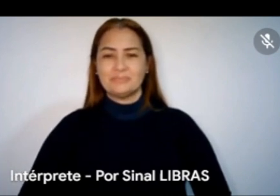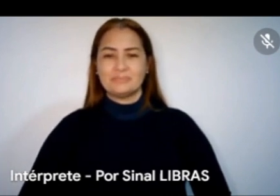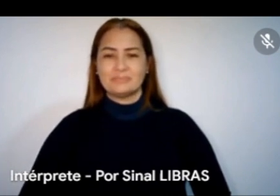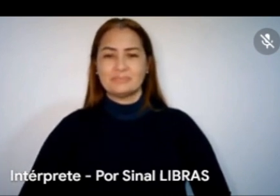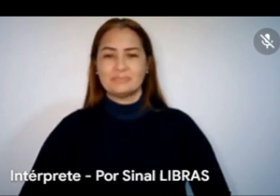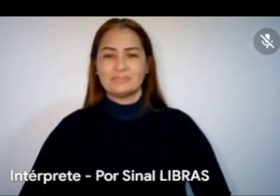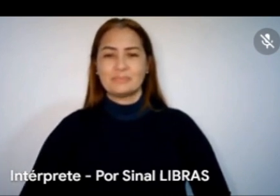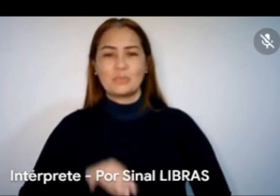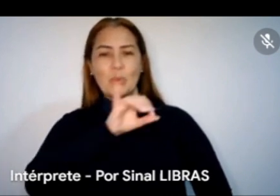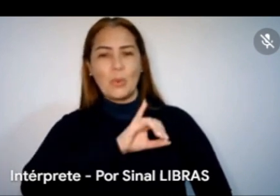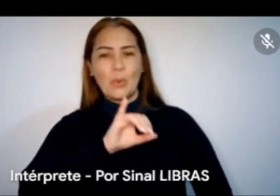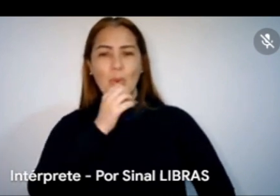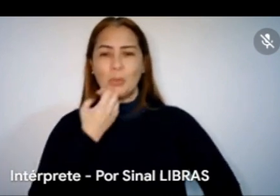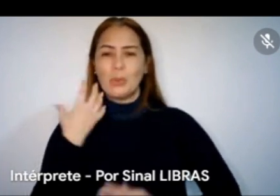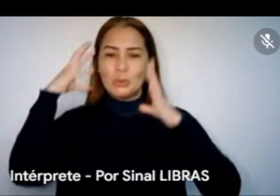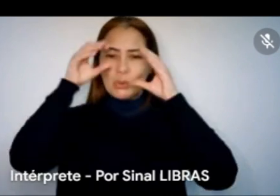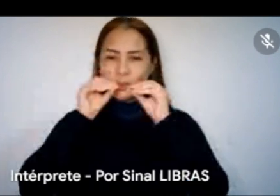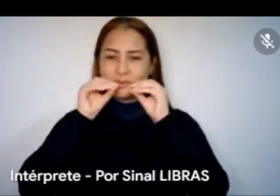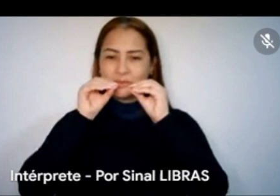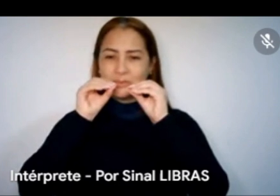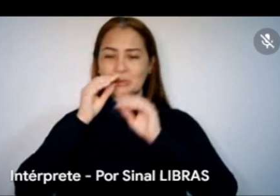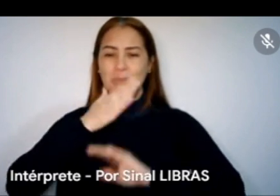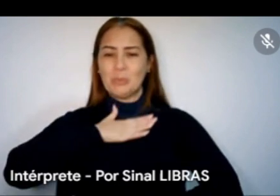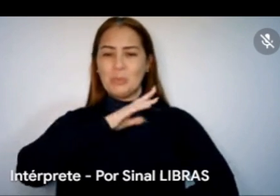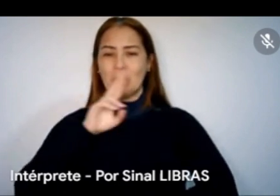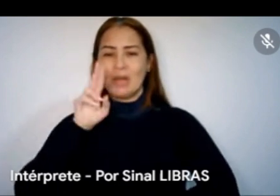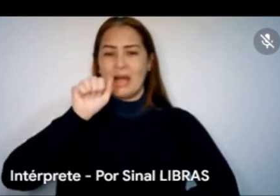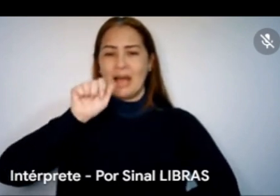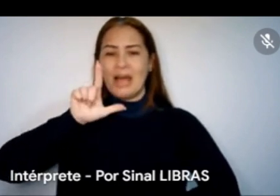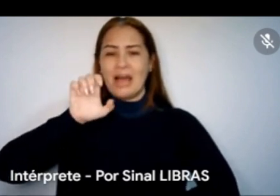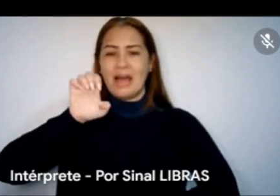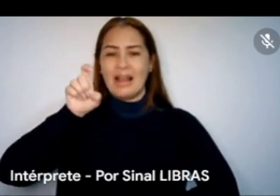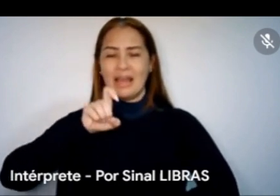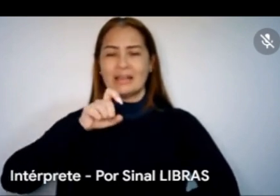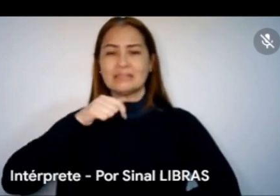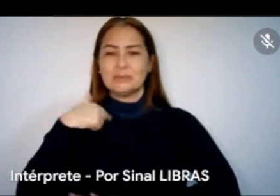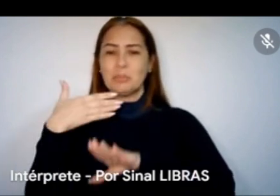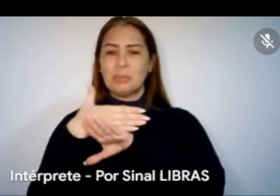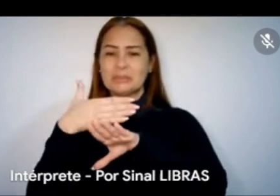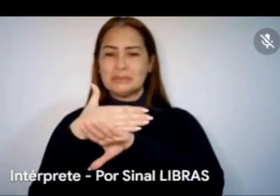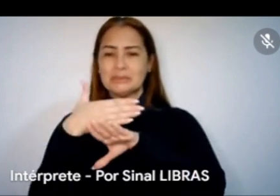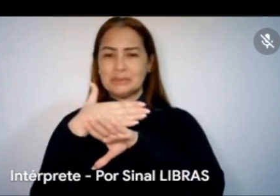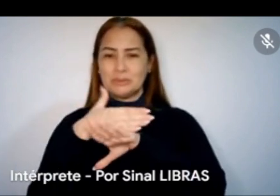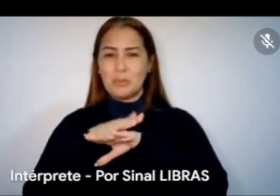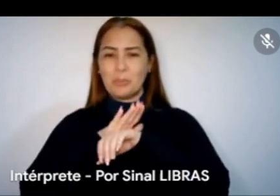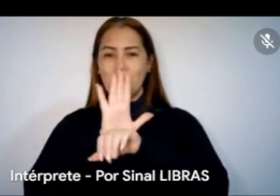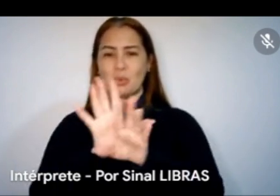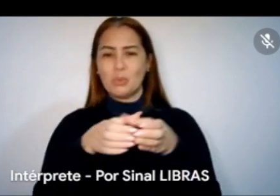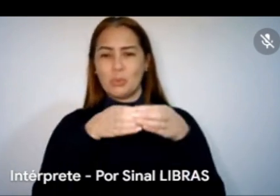Oi, gente, boa noite. Eu sou Alex, sou da Cooperativa de Cultura Potiguar e também do grupo de teatro